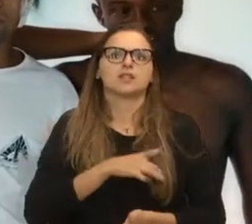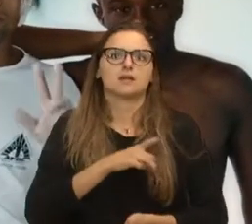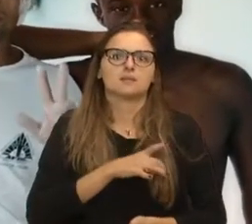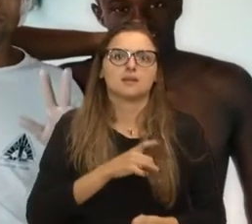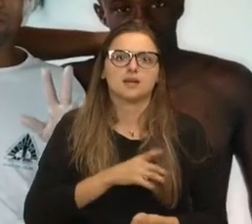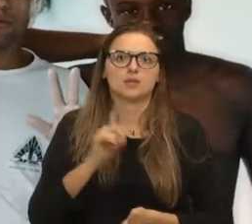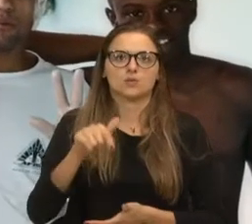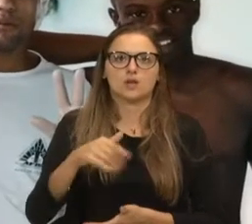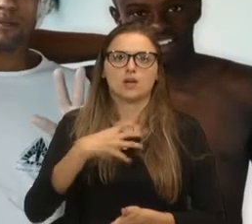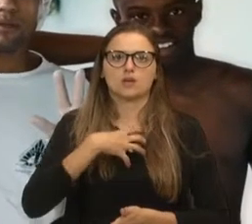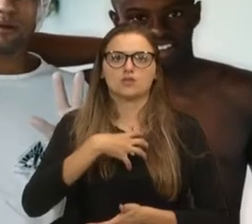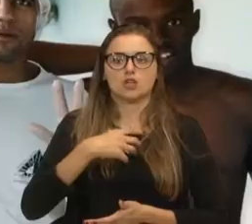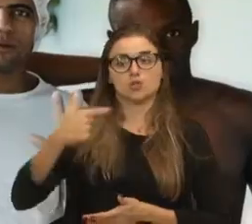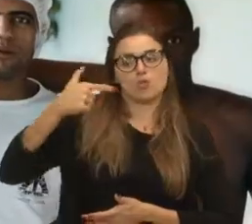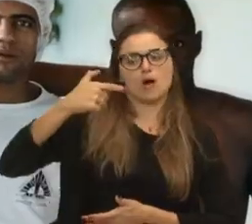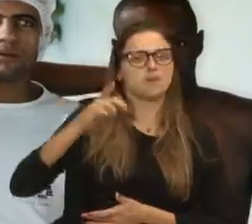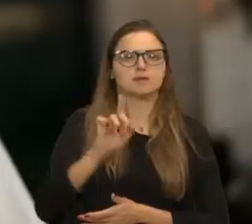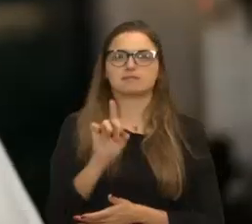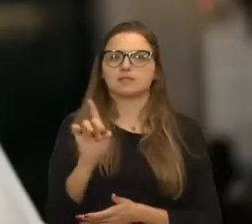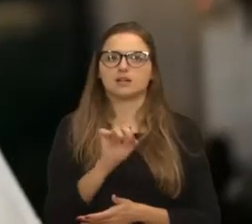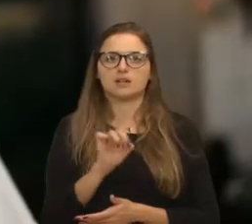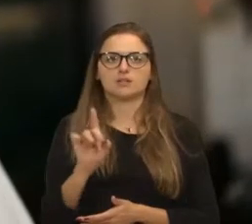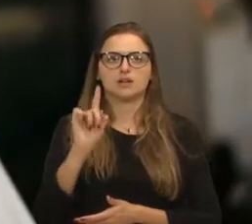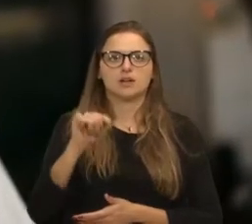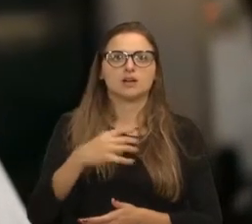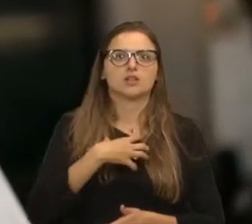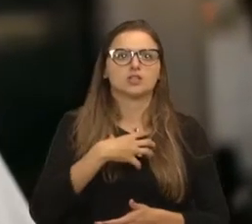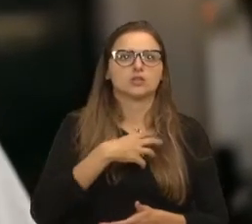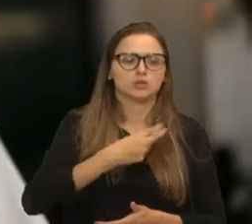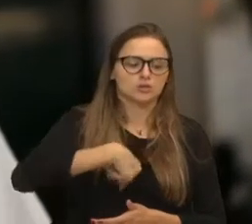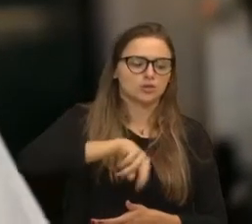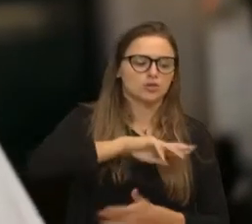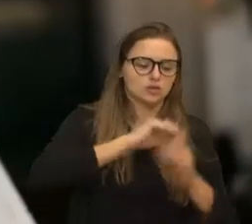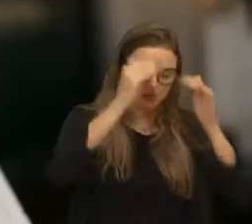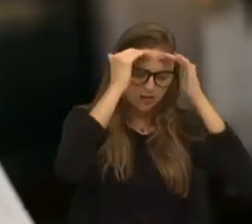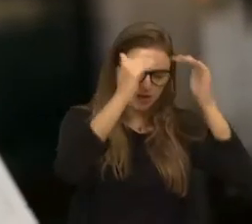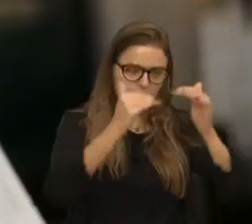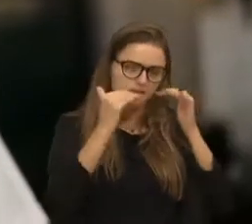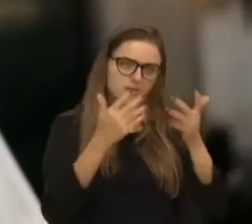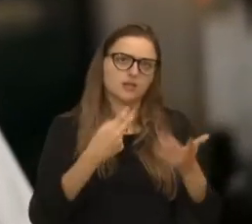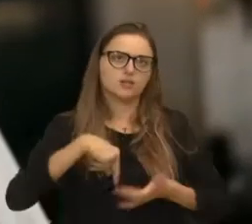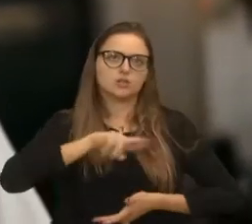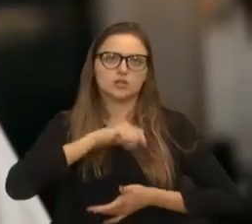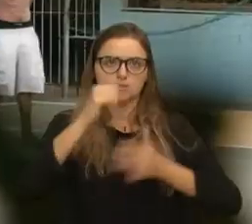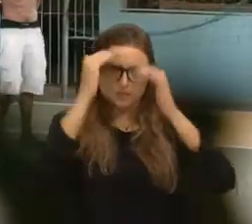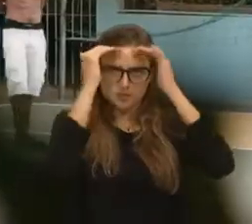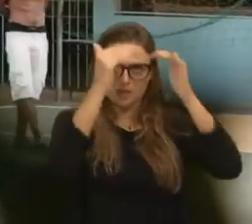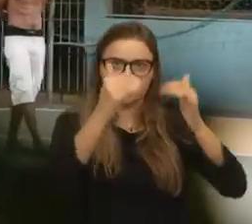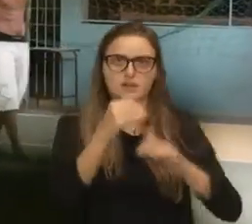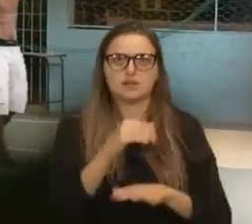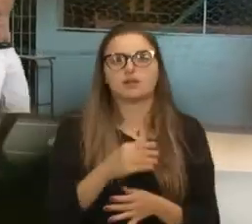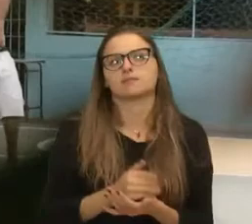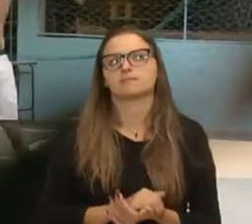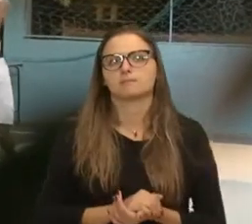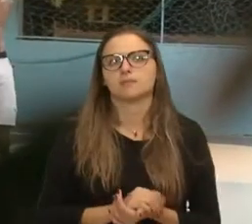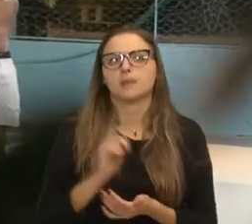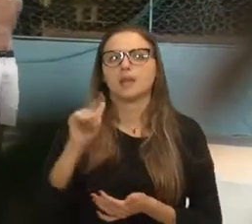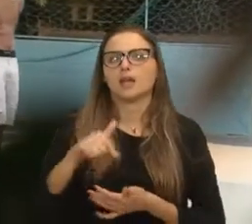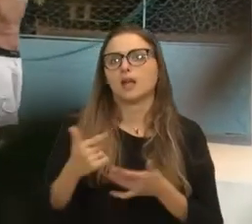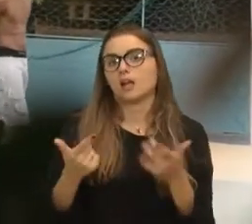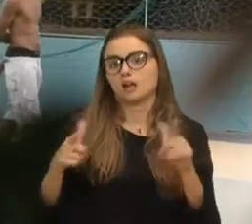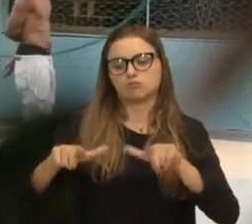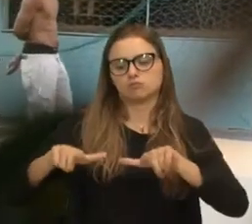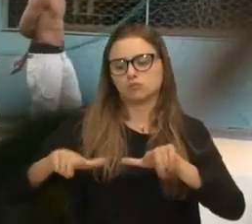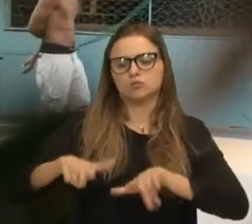arma na mão. Então, da mesma forma que eles nos respeitam, a gente tem que respeitar eles. No sistema comum,